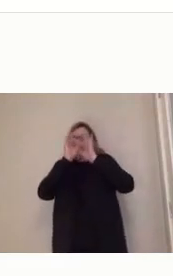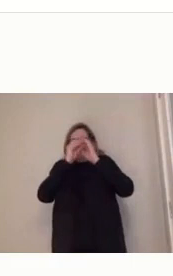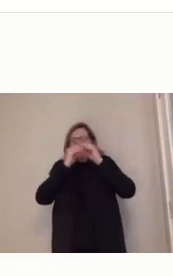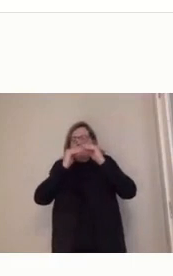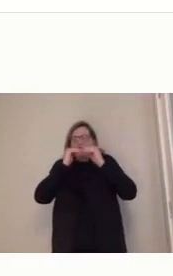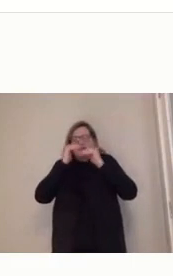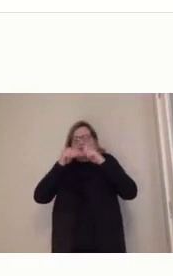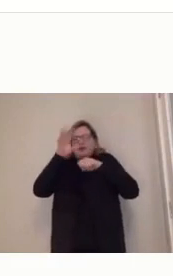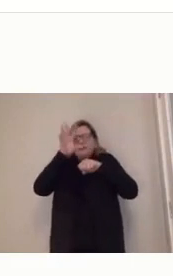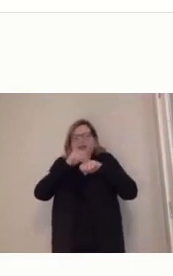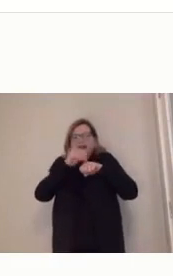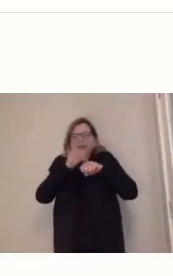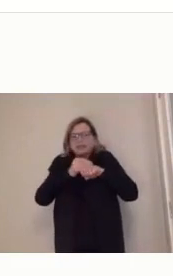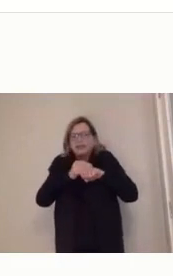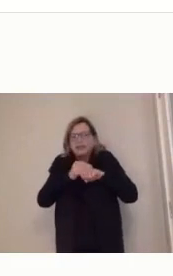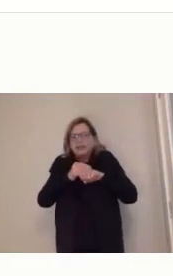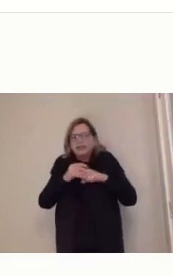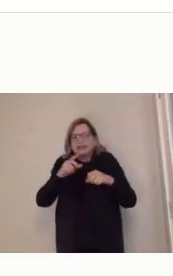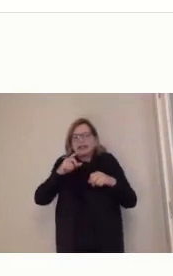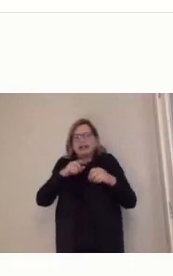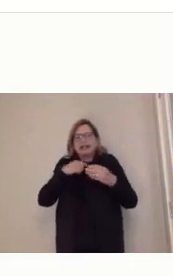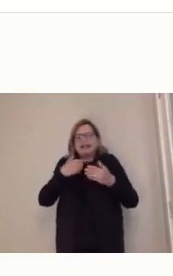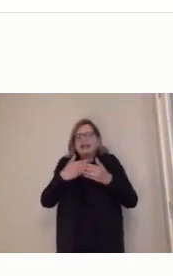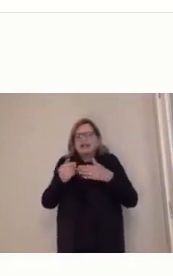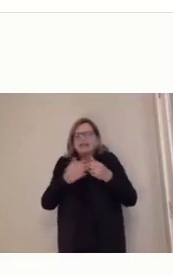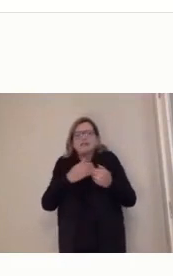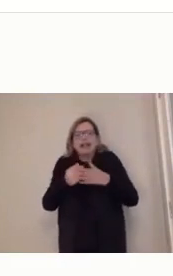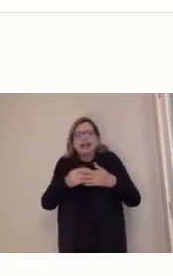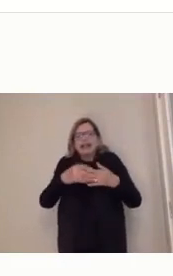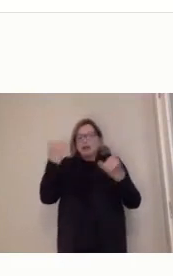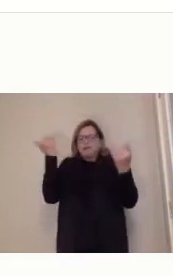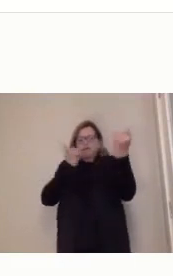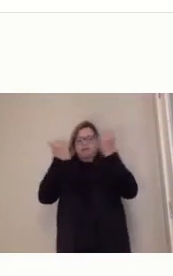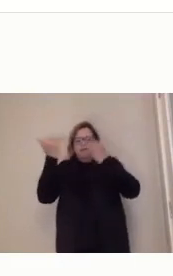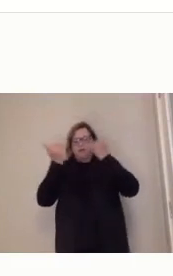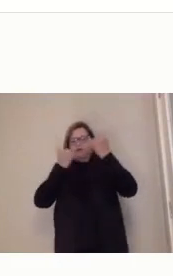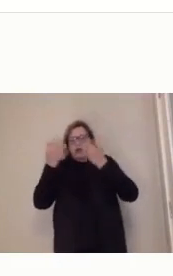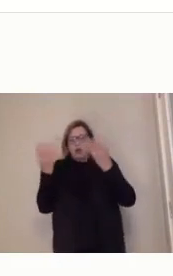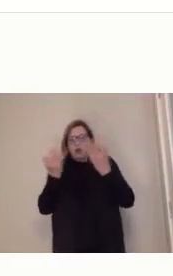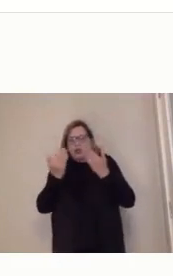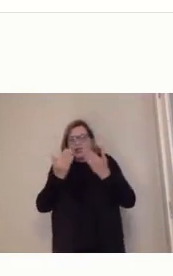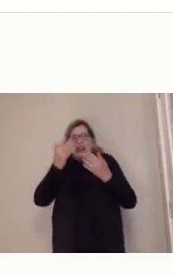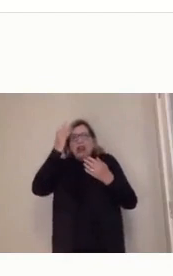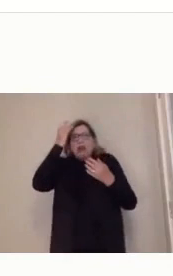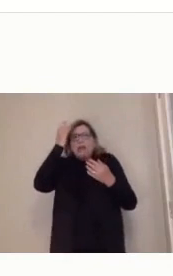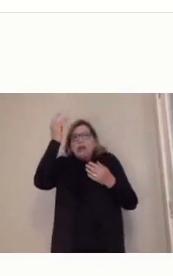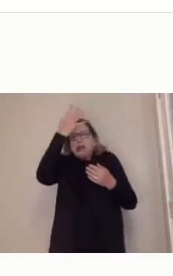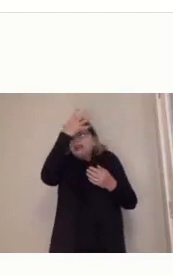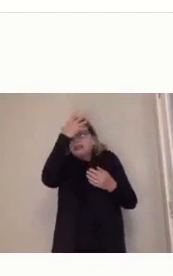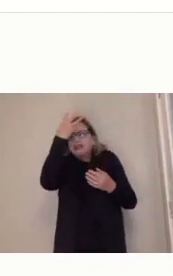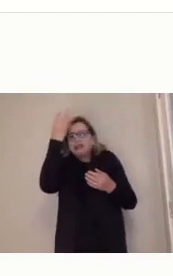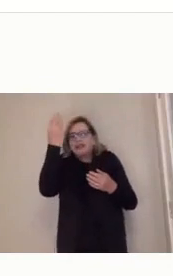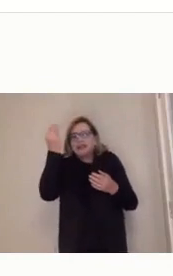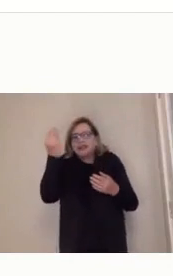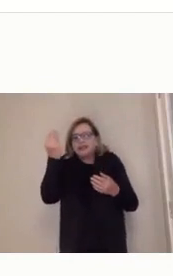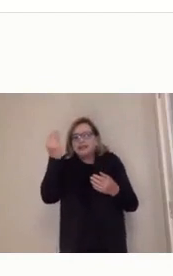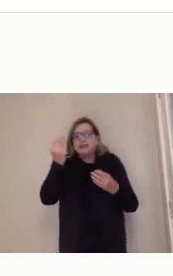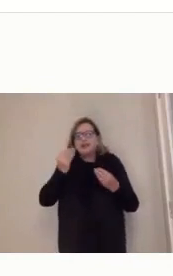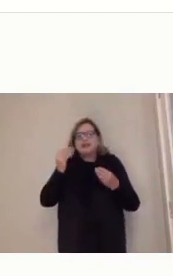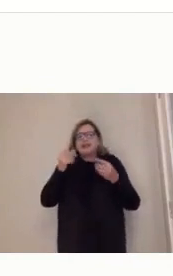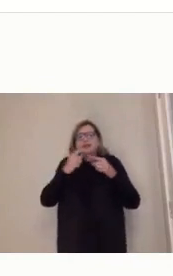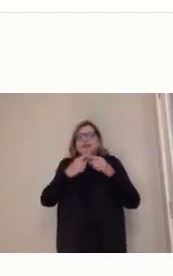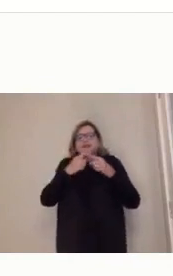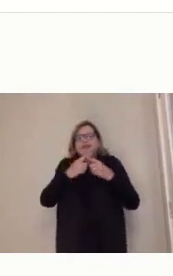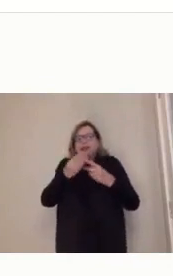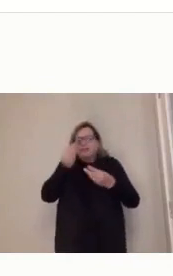informações que você sabe hoje e amanhã você não sabe mais, porque você decorou para saber aquelas informações, mas isso não se